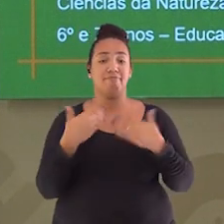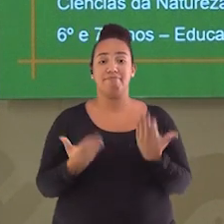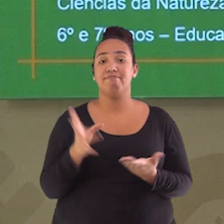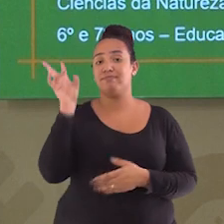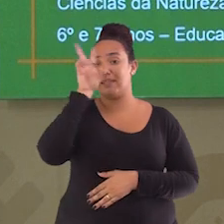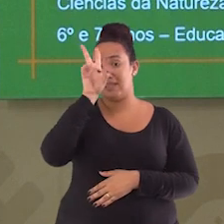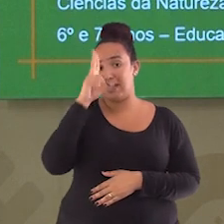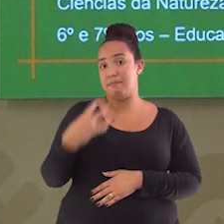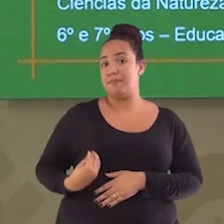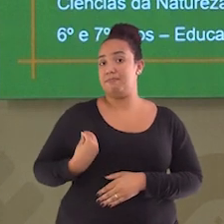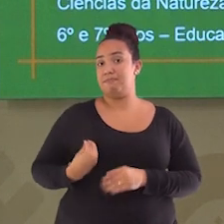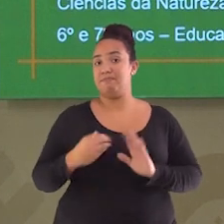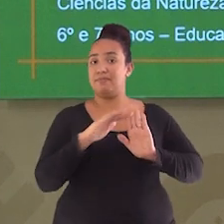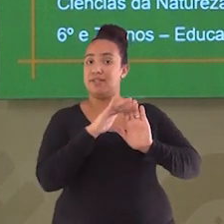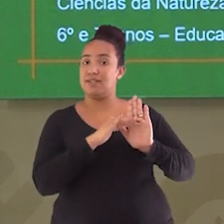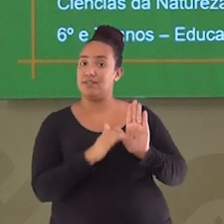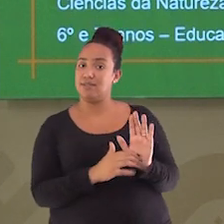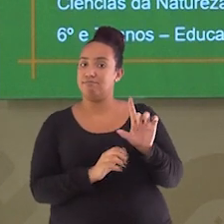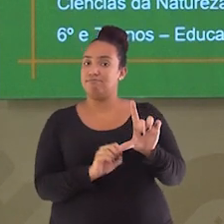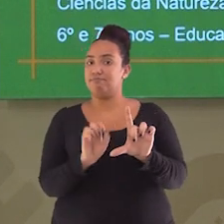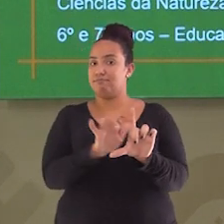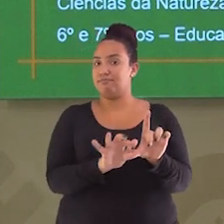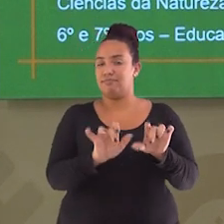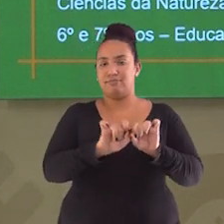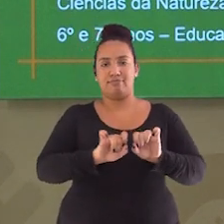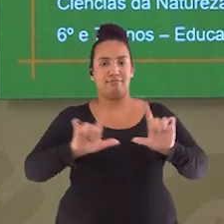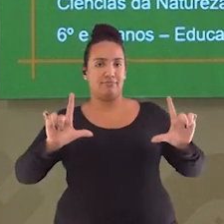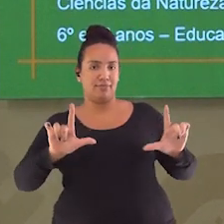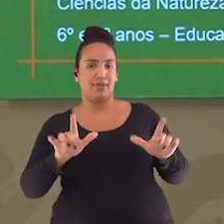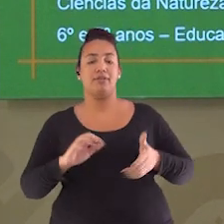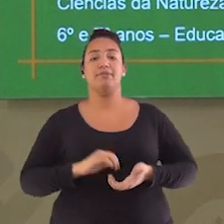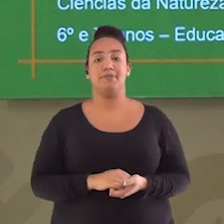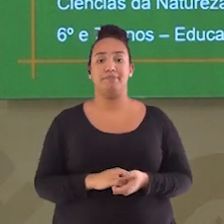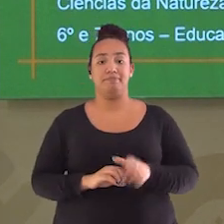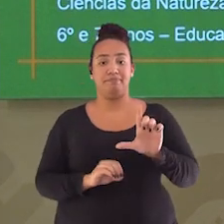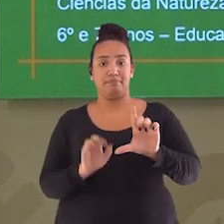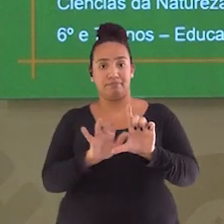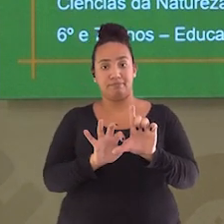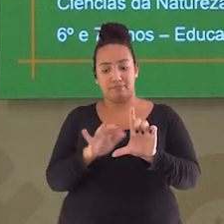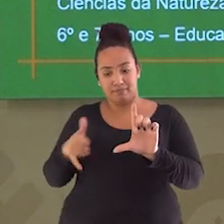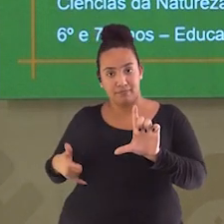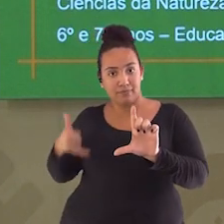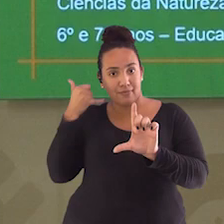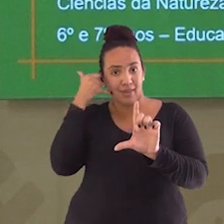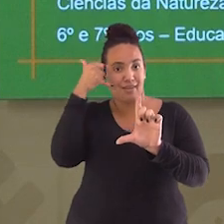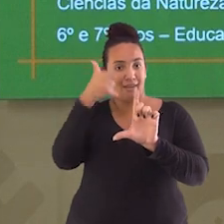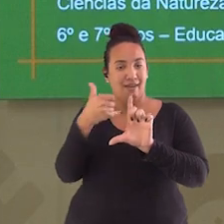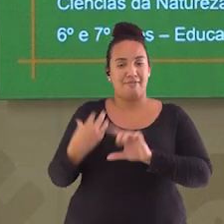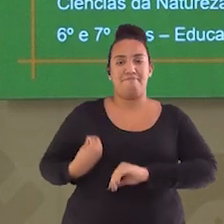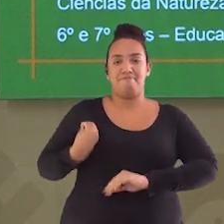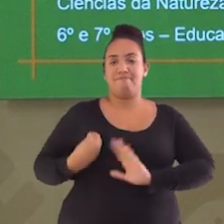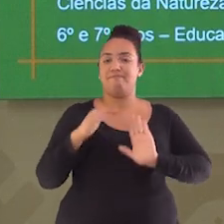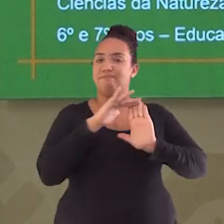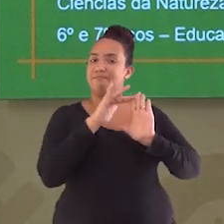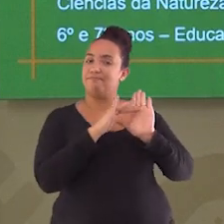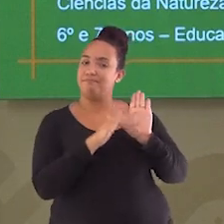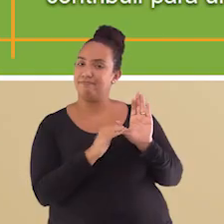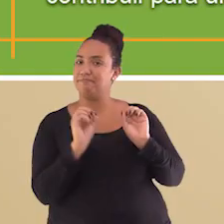com a gente, tá? O QR Code está aí na tela. Pegue a câmera do seu celular, aponte para ele e marque presença em nossa lista.